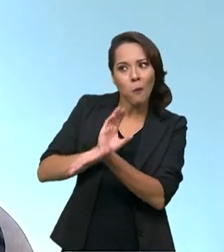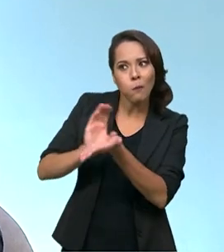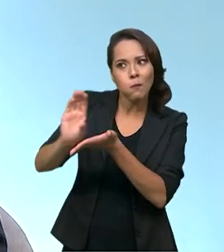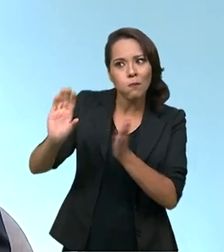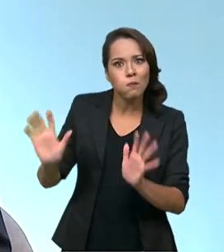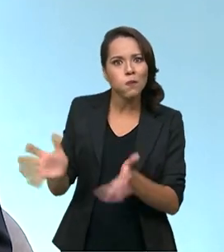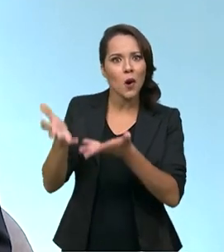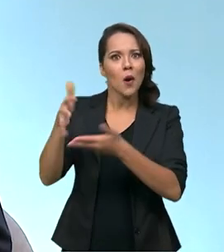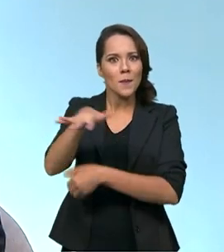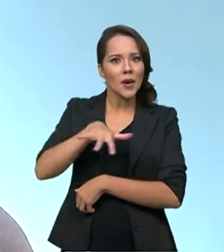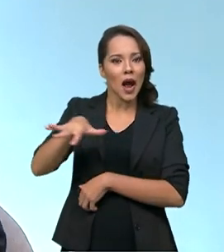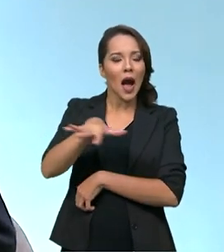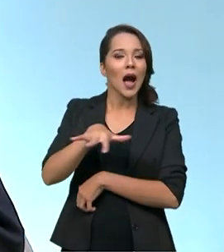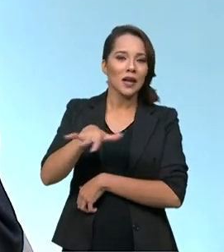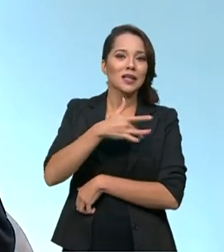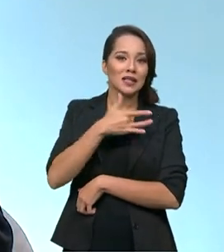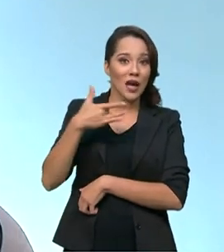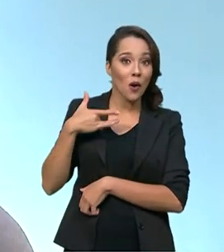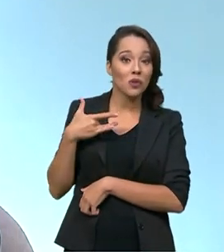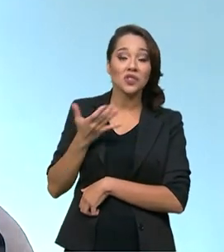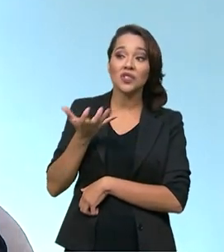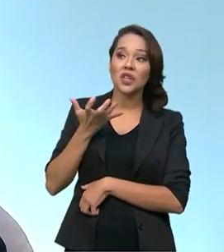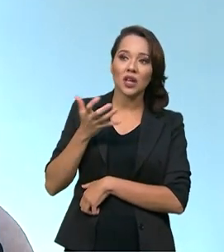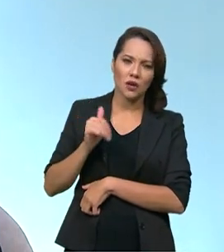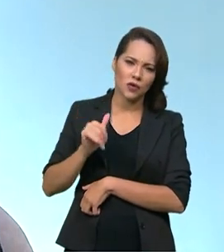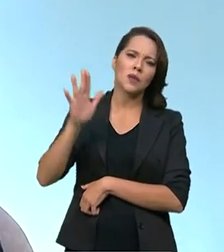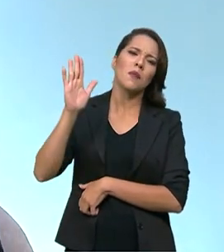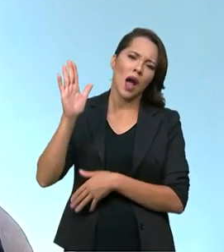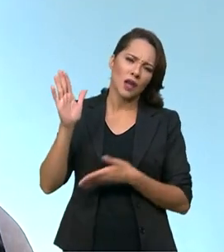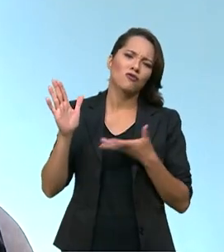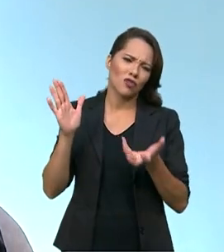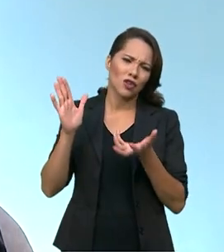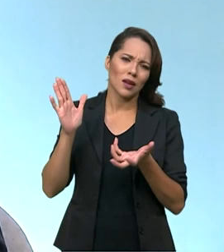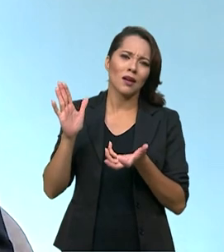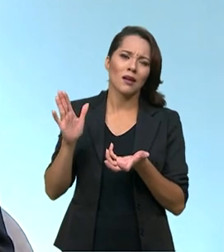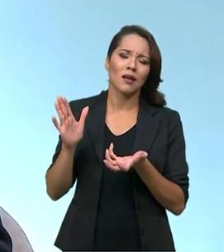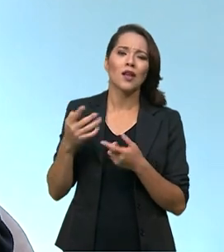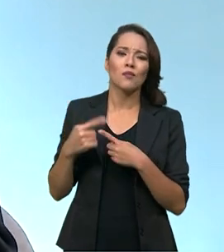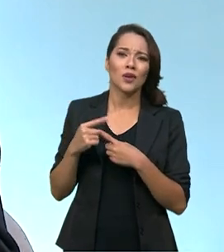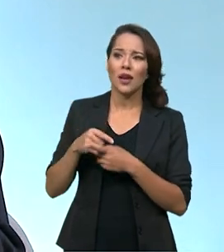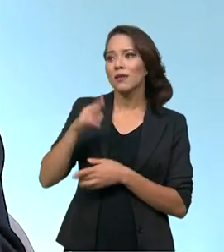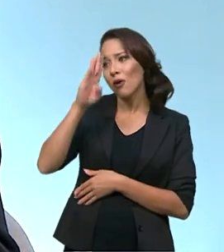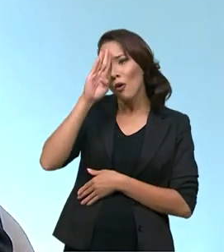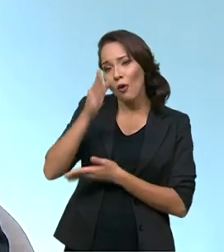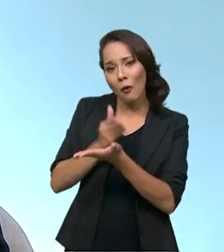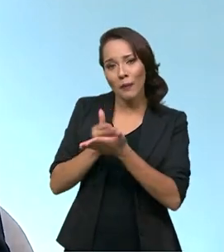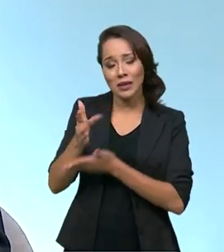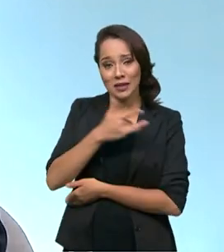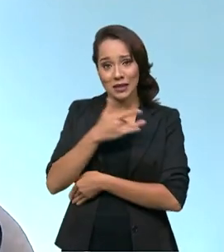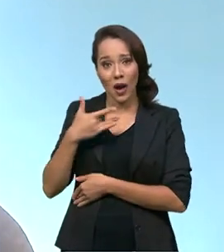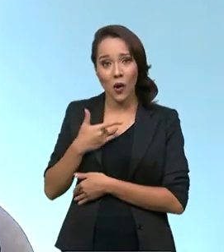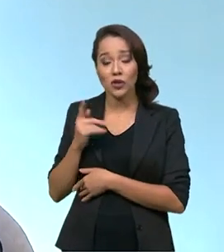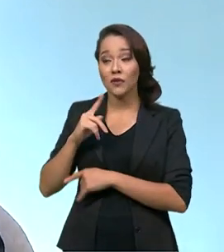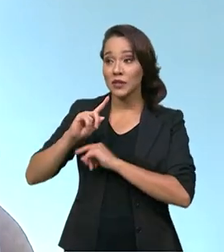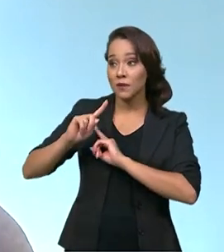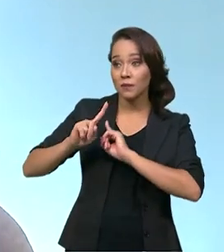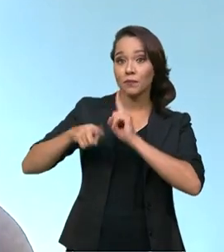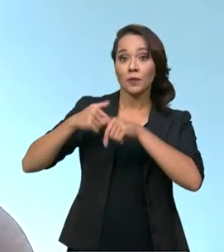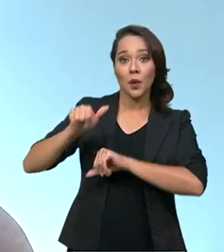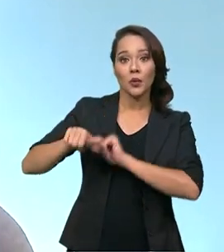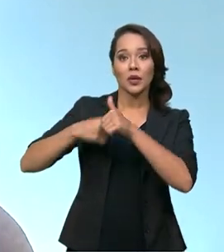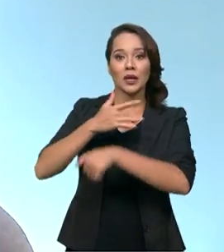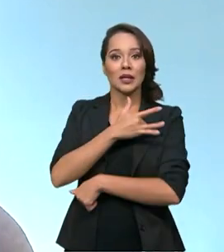orçamento que nós queríamos que o orçamento fosse maior, né? Porque na atenção primária que nós vamos fazer a revolução